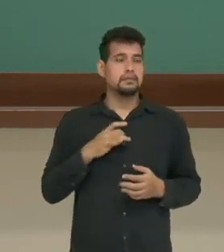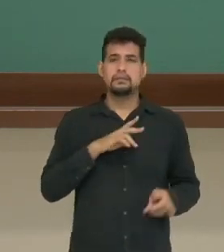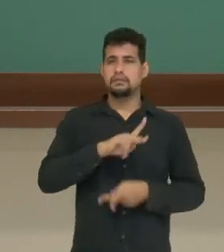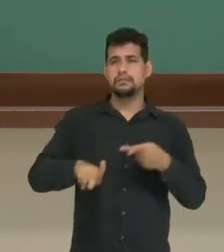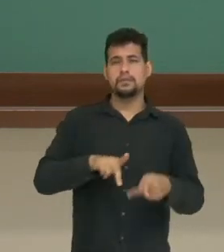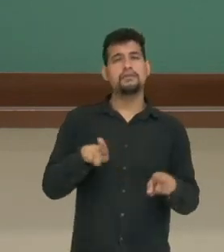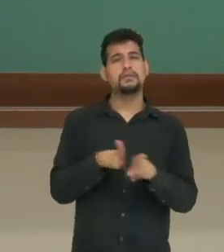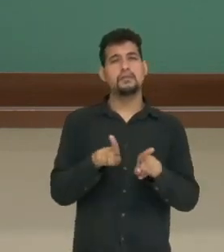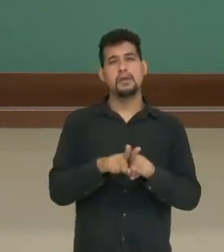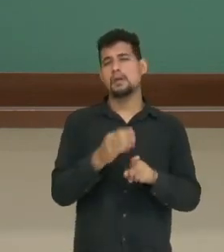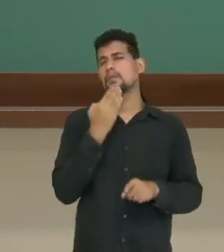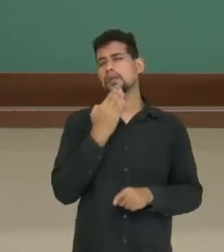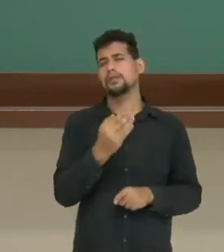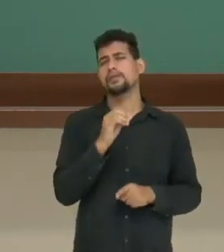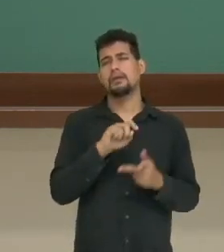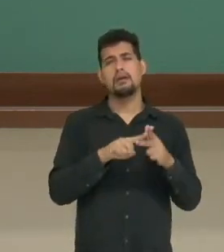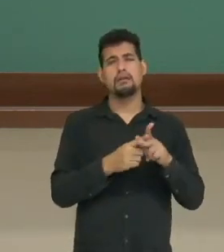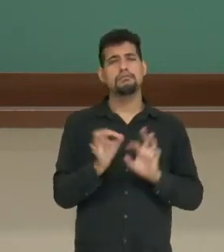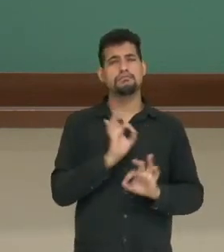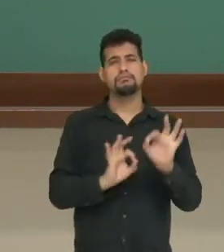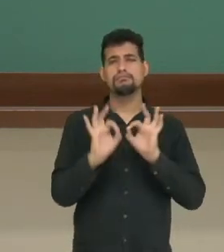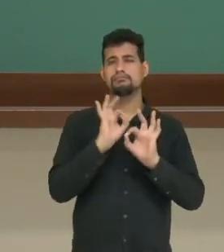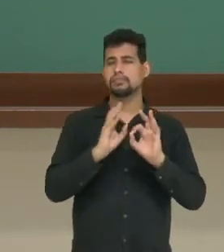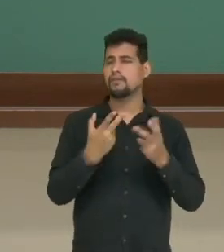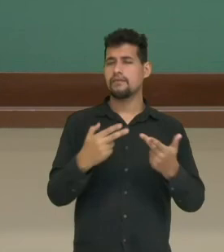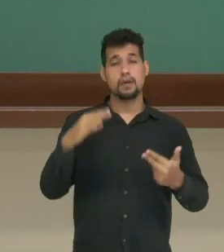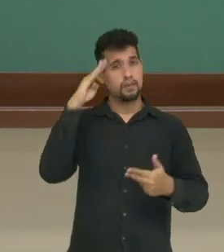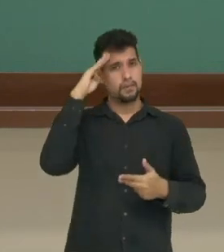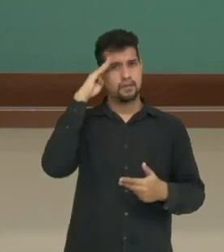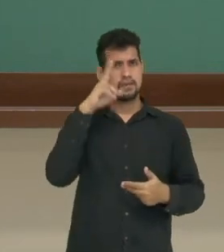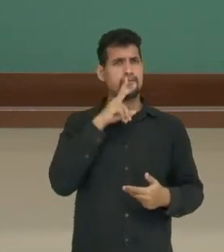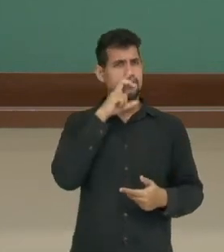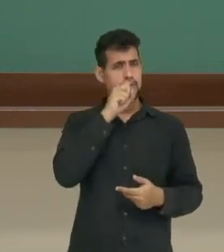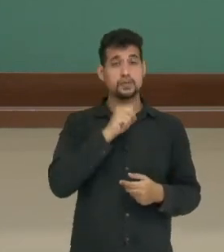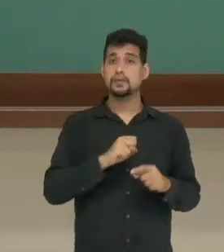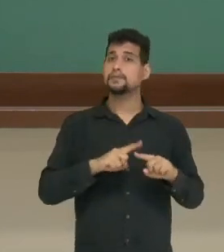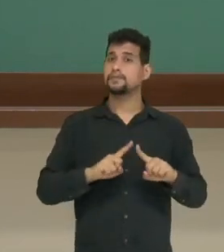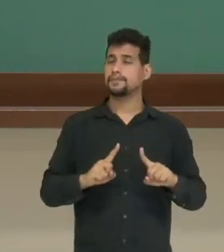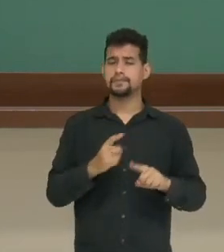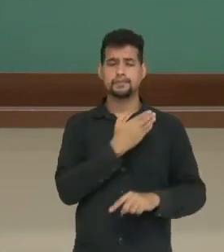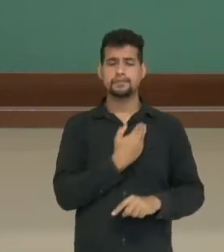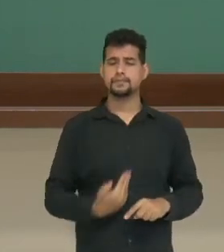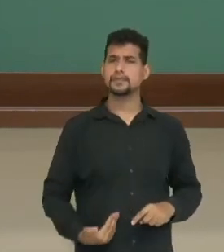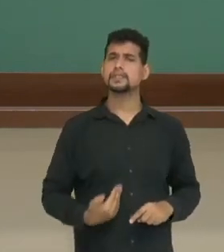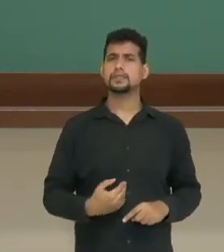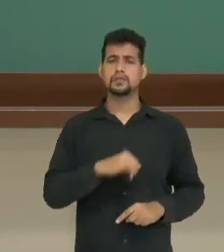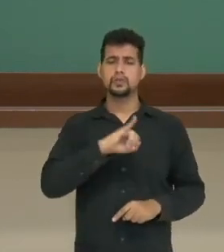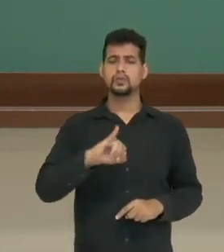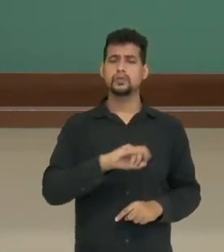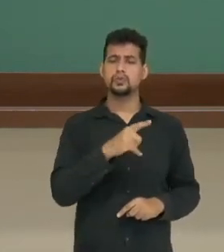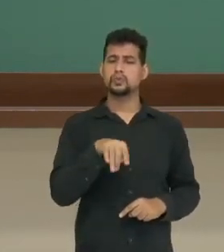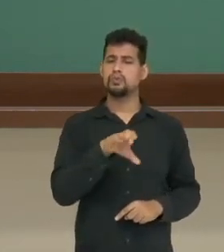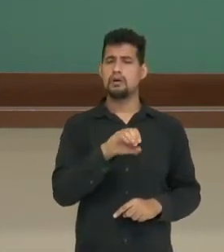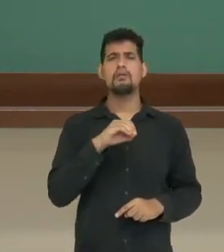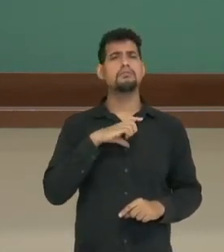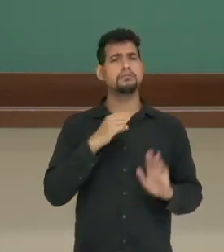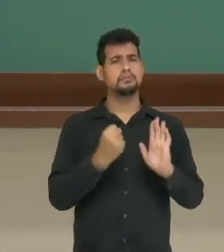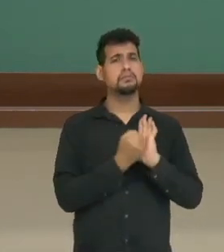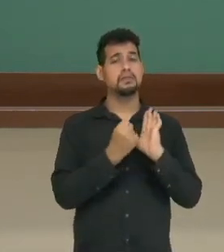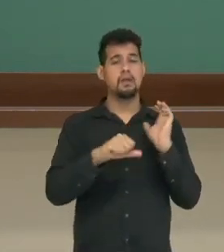para que se pedisse a manutenção dos militares no poder. Portanto, o governo de João Figueiredo foi marcado por essa